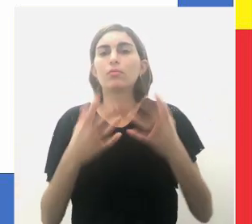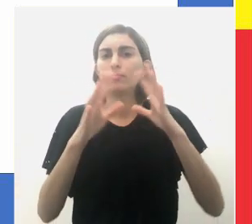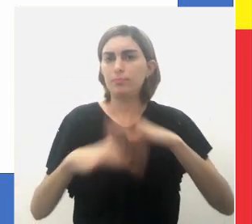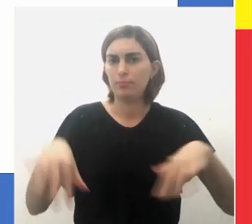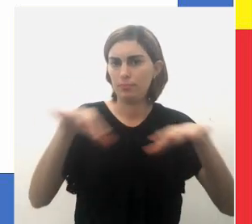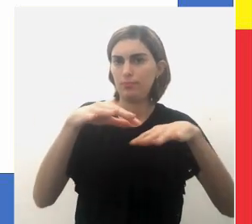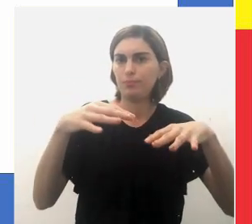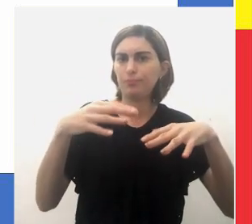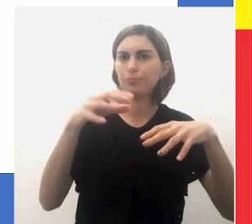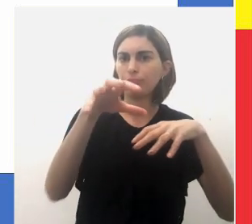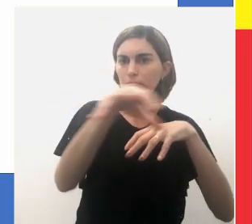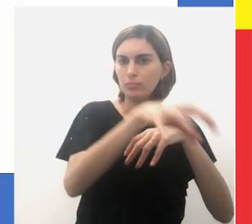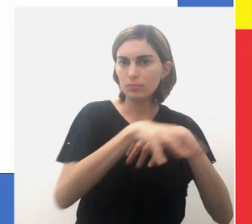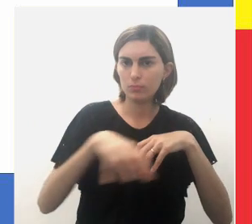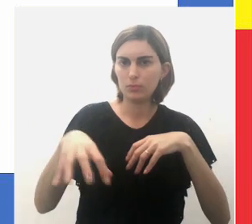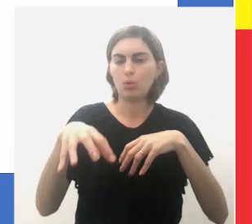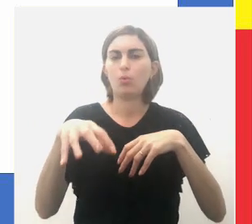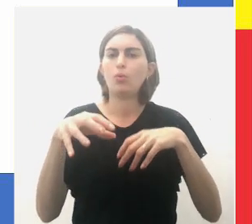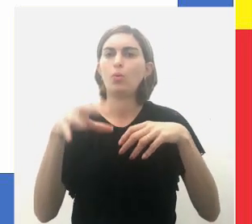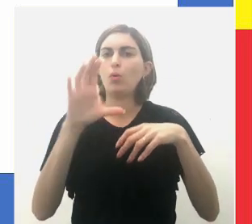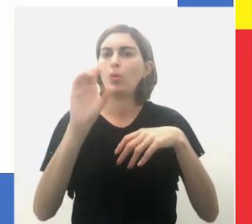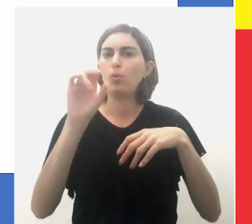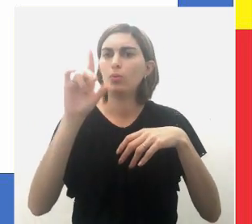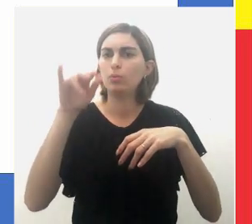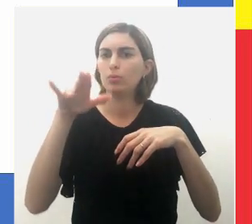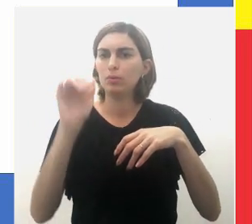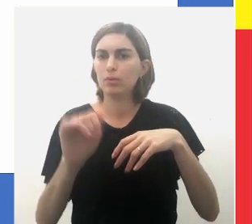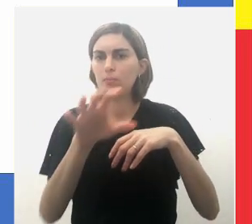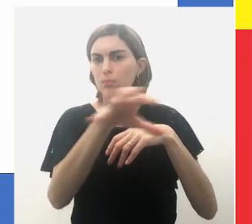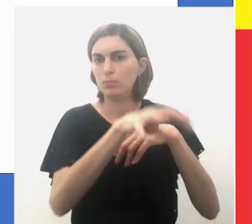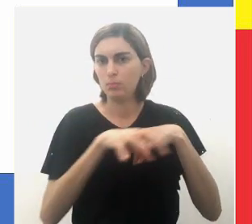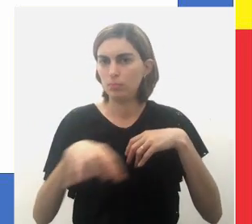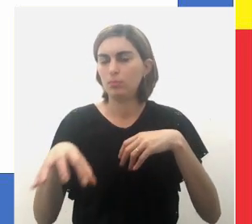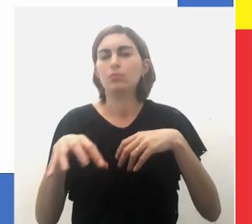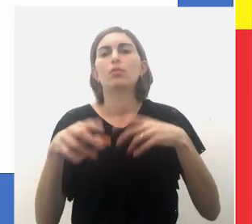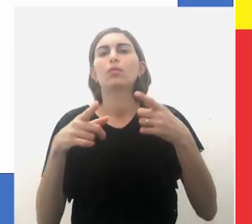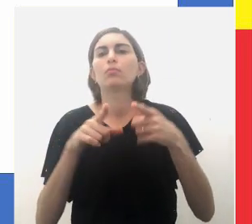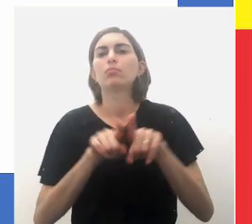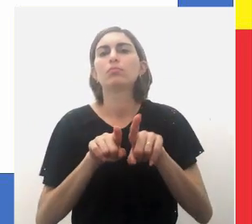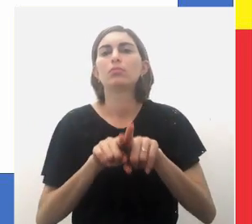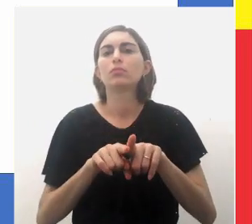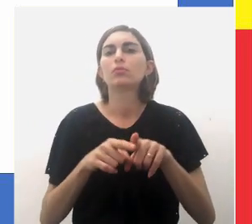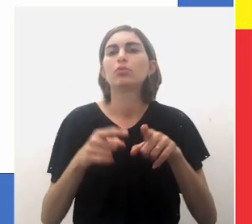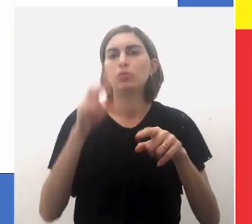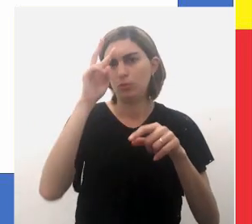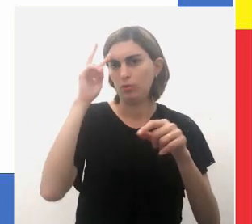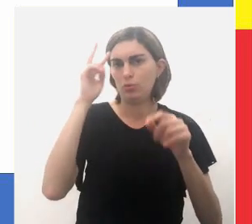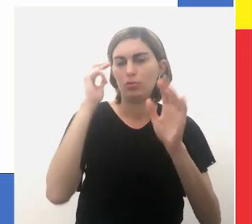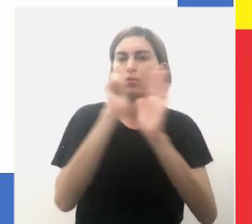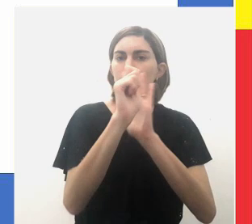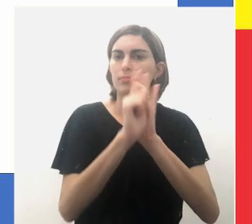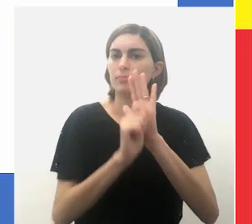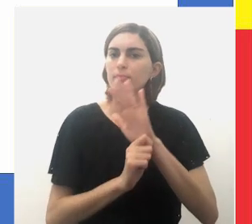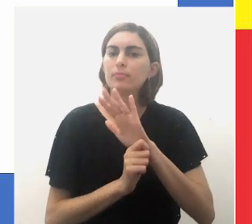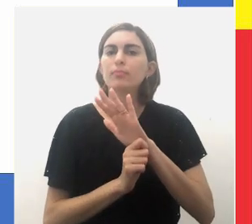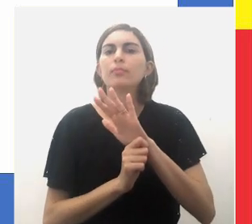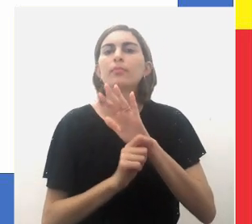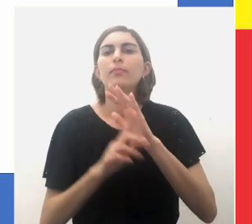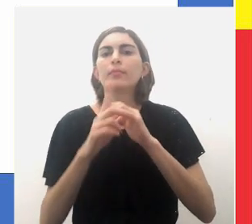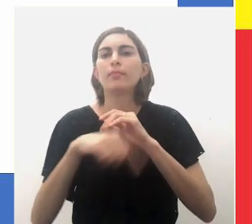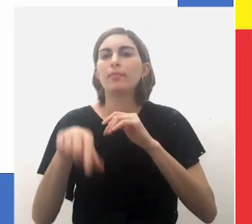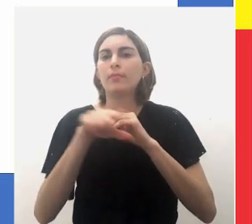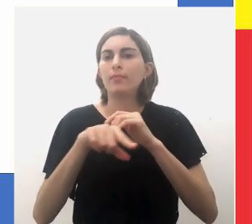Então, essas aldeias coloniais costumam ser denominadas pela história, historiografia,